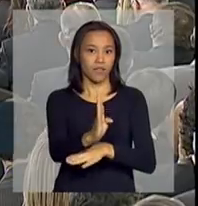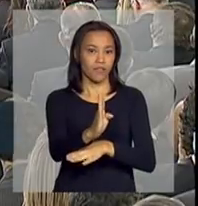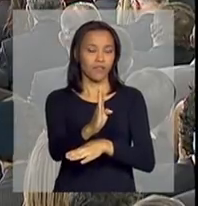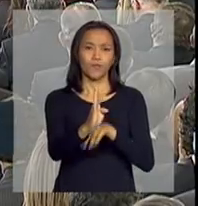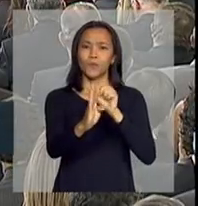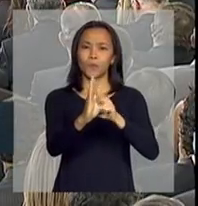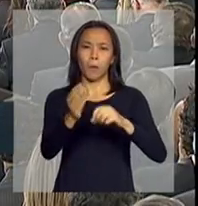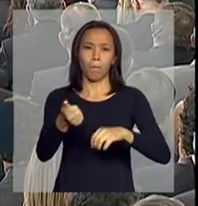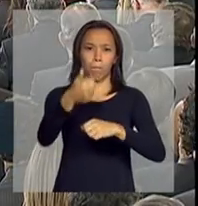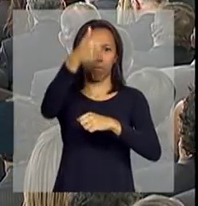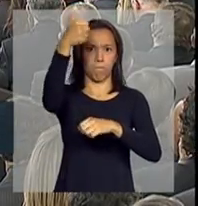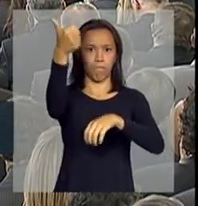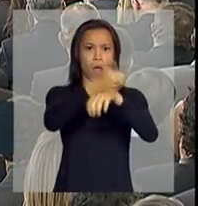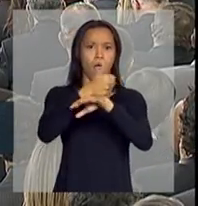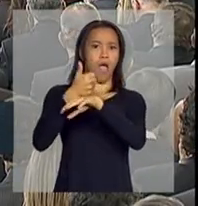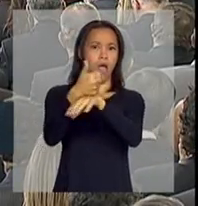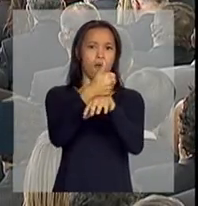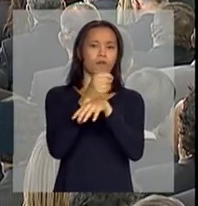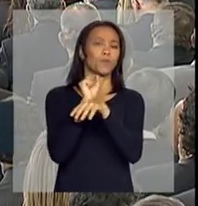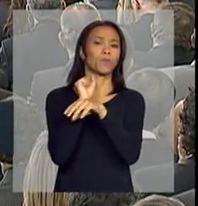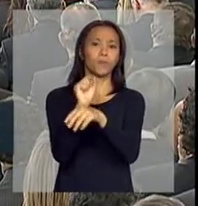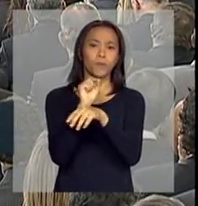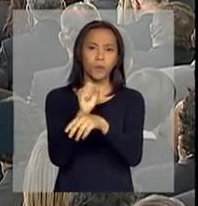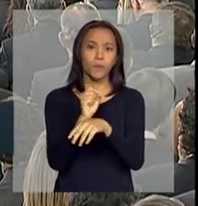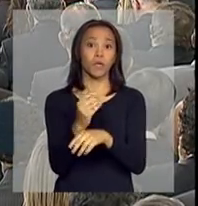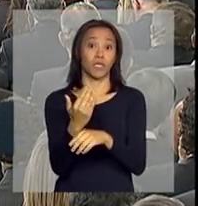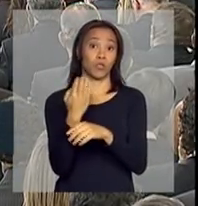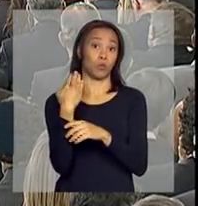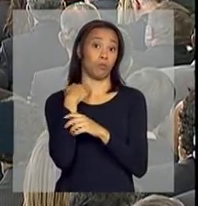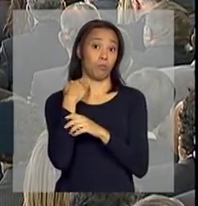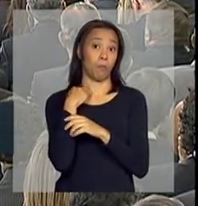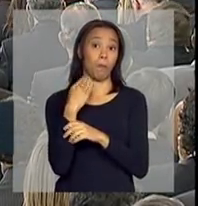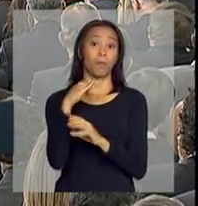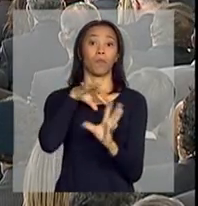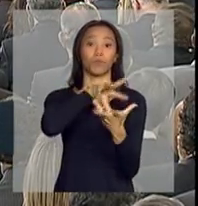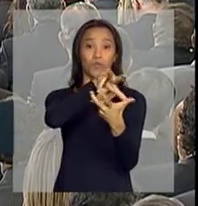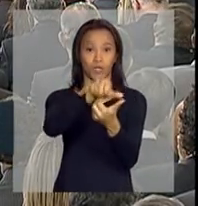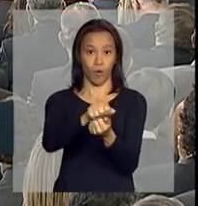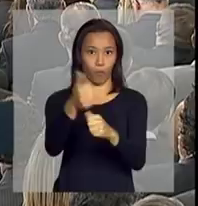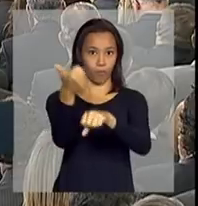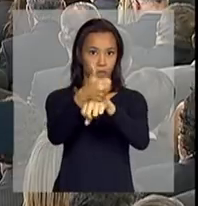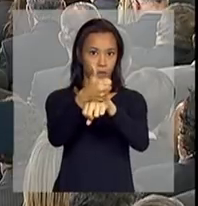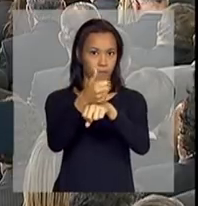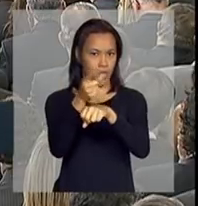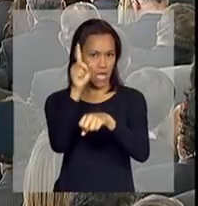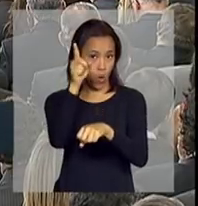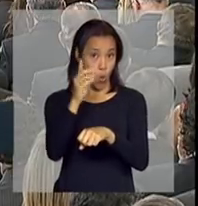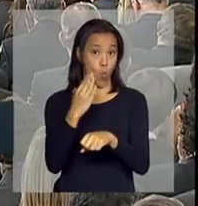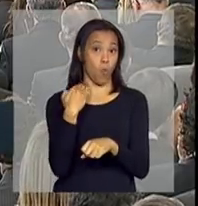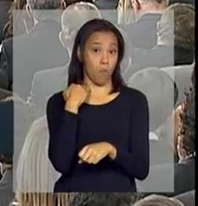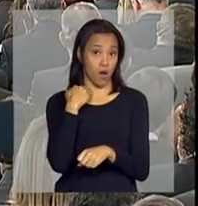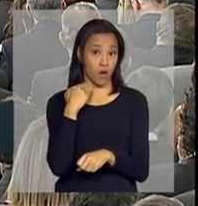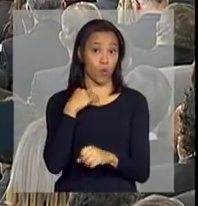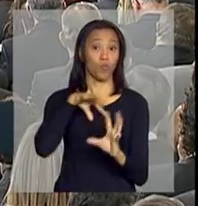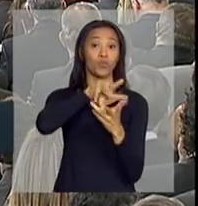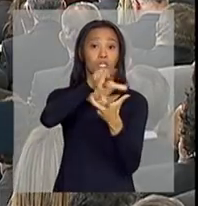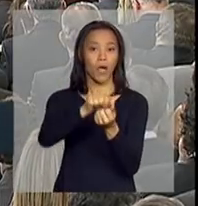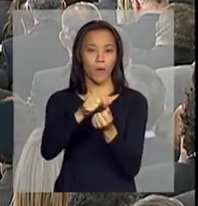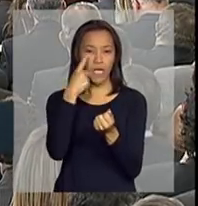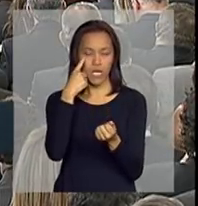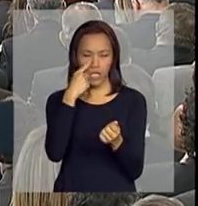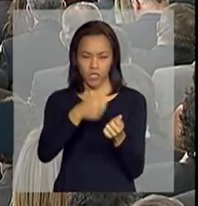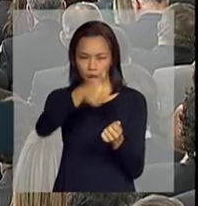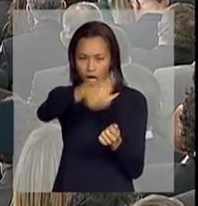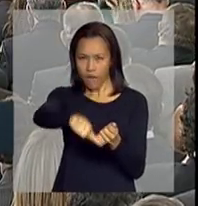no ranking do Doing Business do Banco Mundial. Eles medem o grau